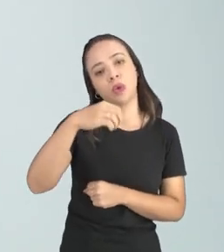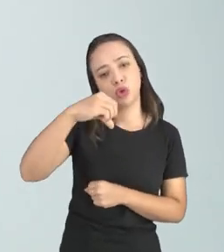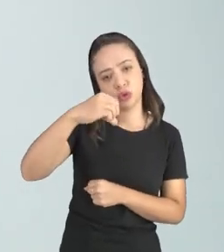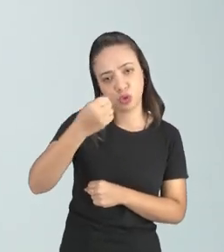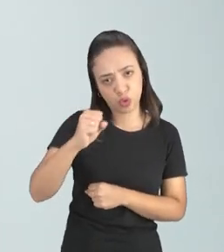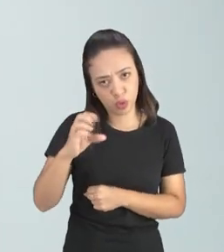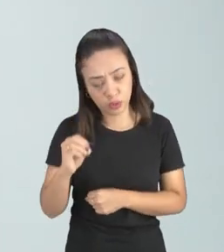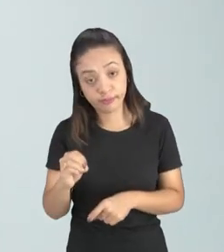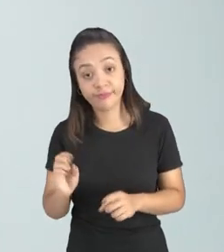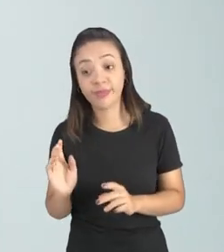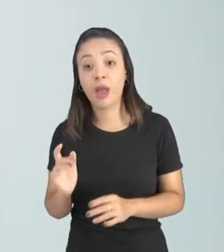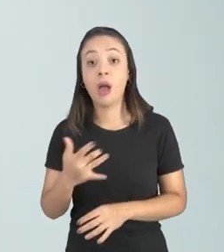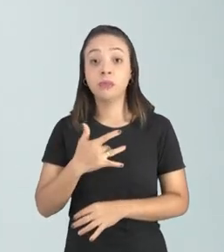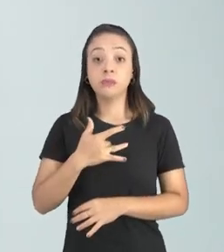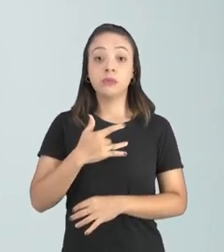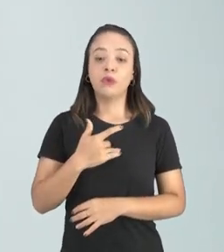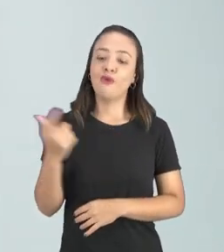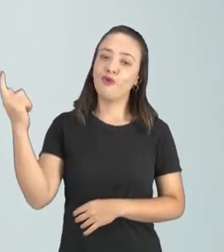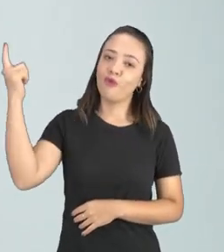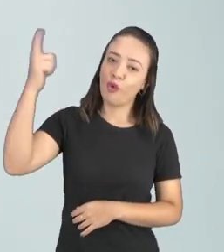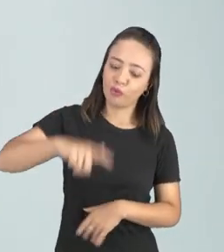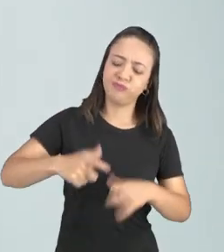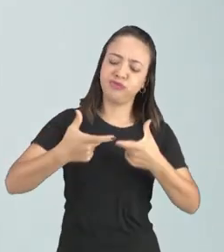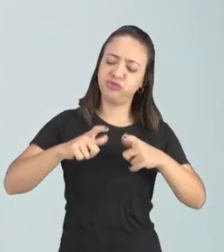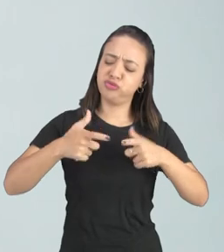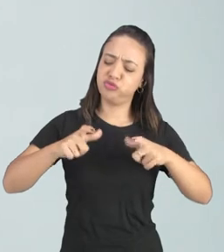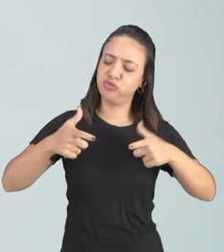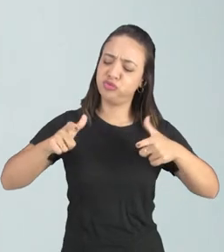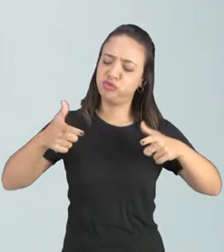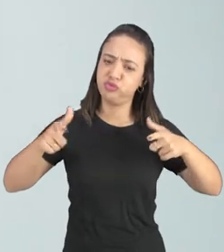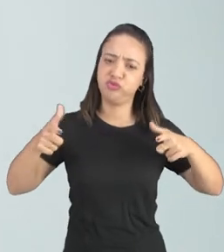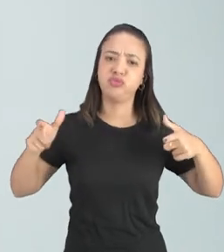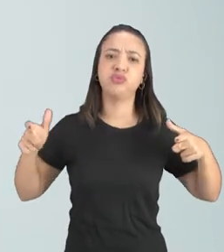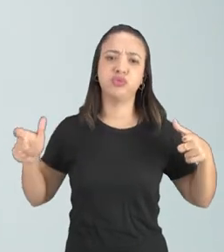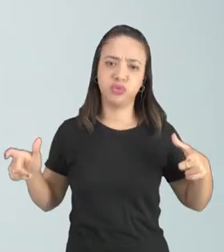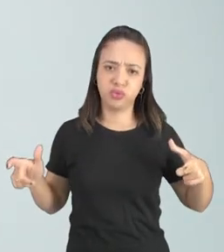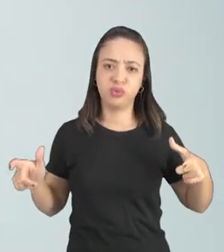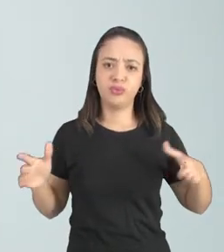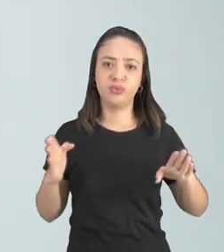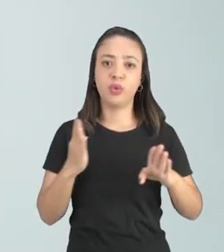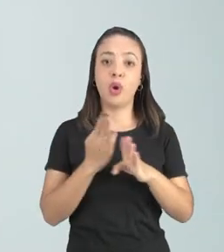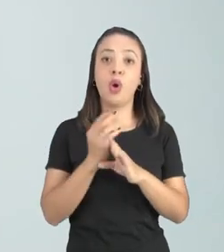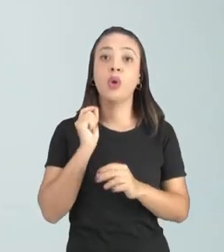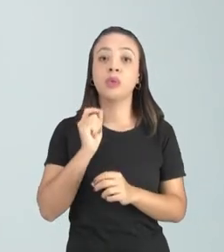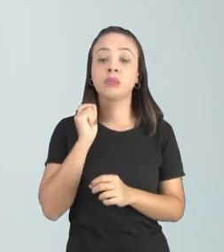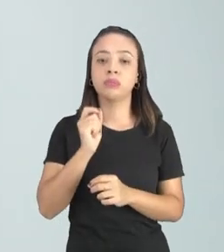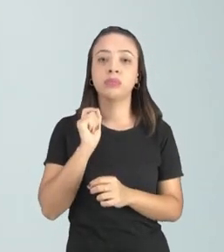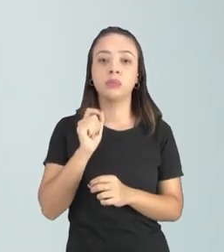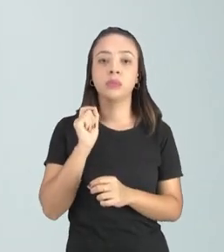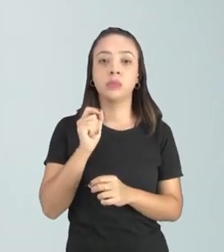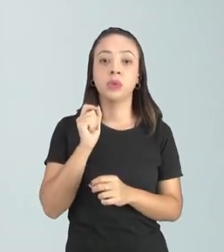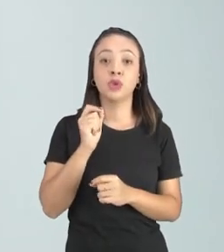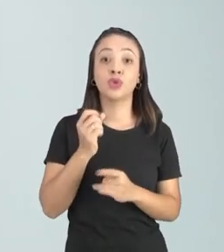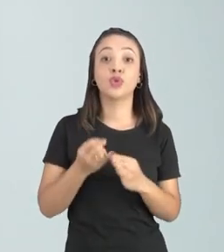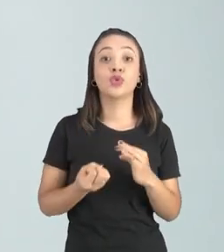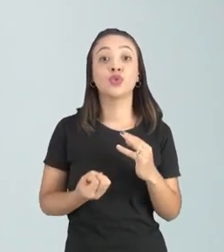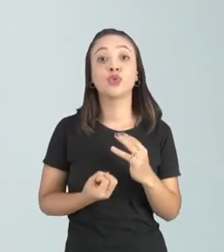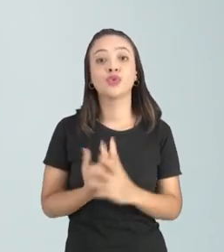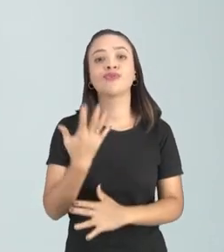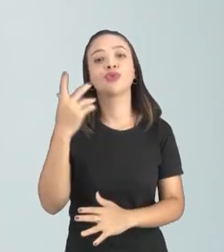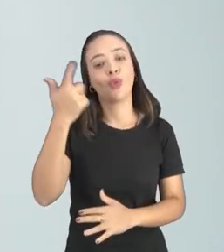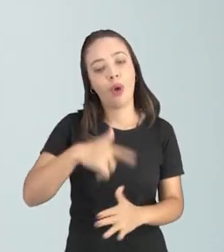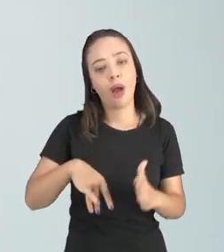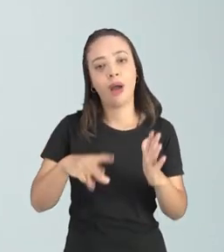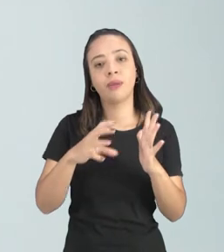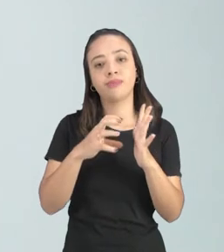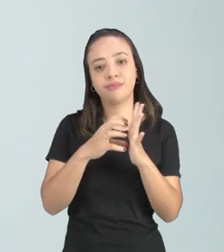voltou a aumentar né os seus casos é justamente pelo agravamento do aparecimento da AIDS né